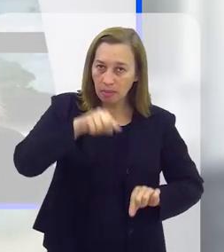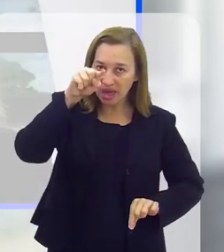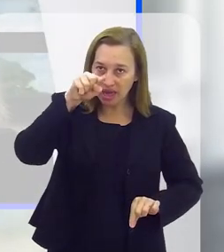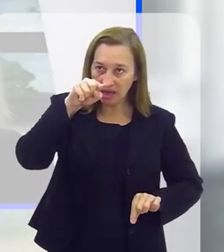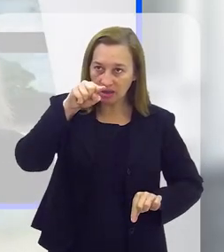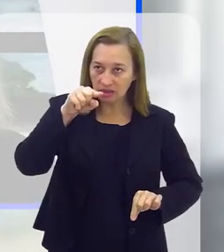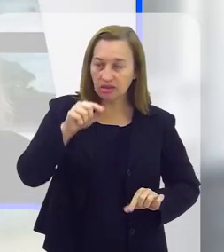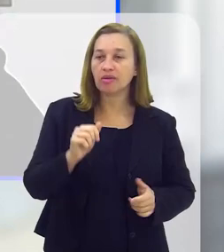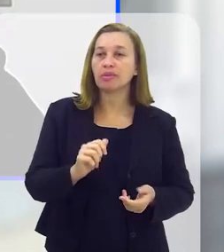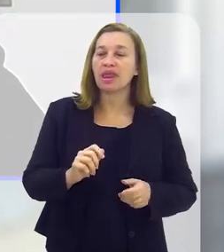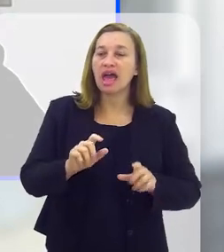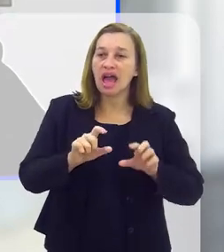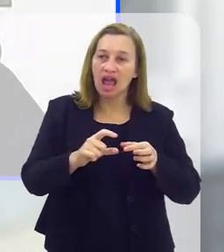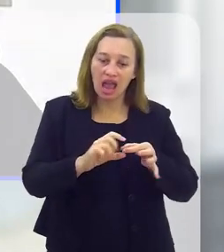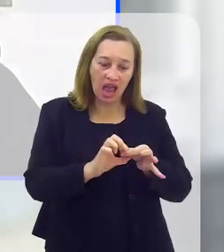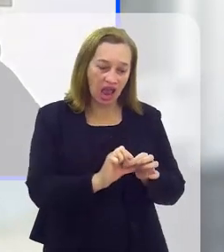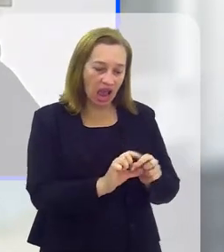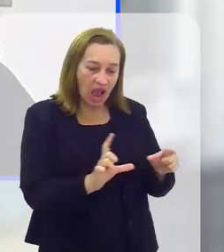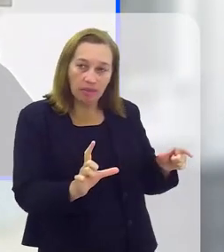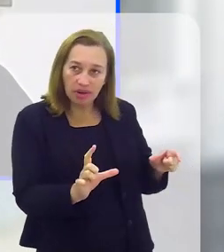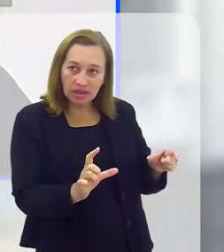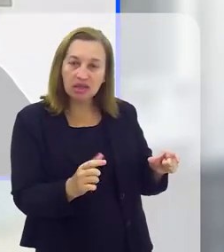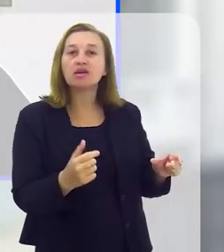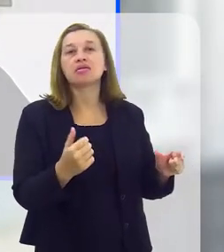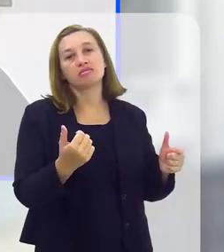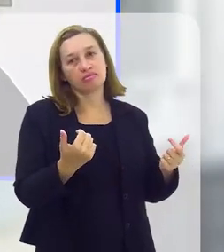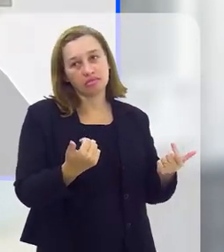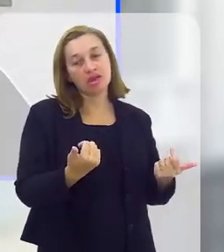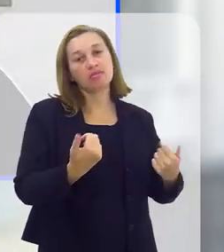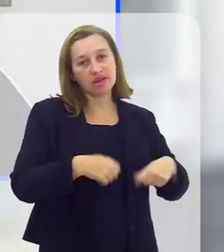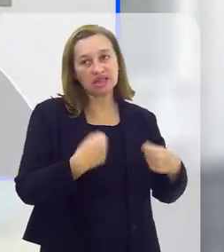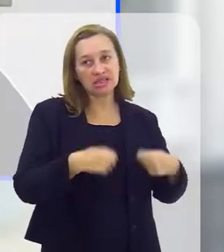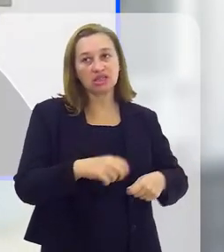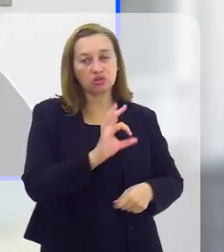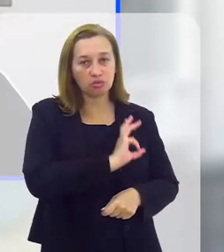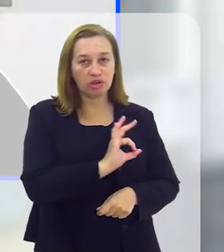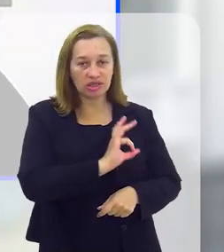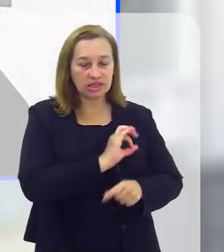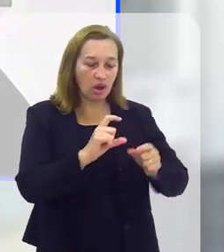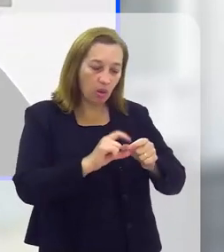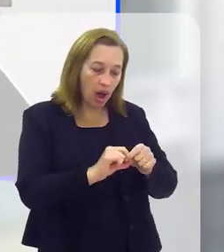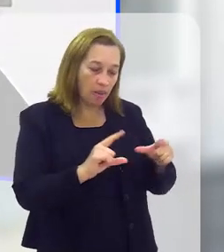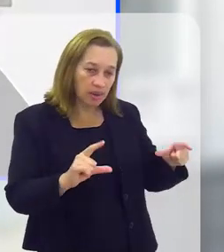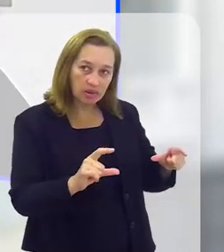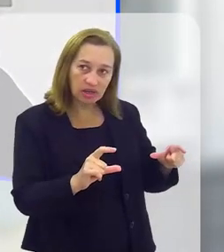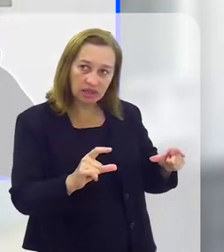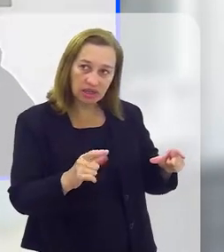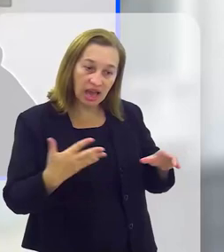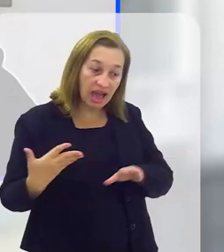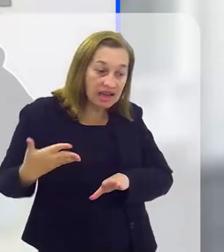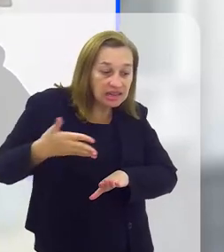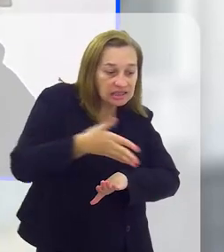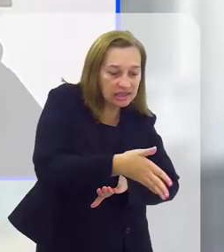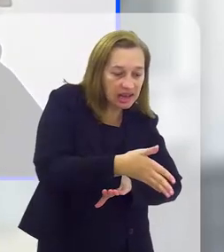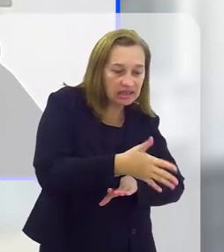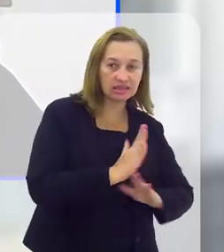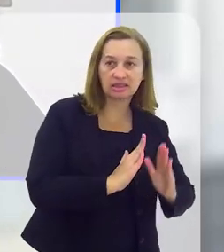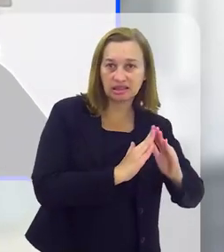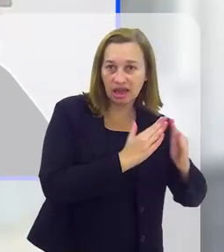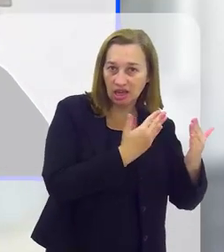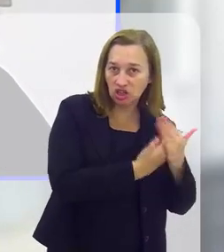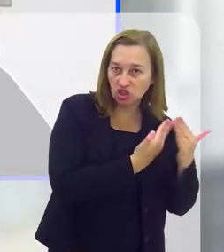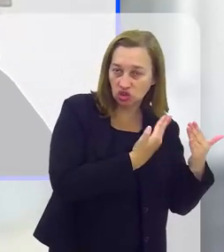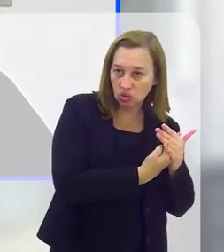porque entre abrir o cadeado, que a gente depende dos policiais penais, até a entrada